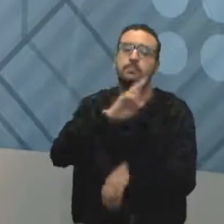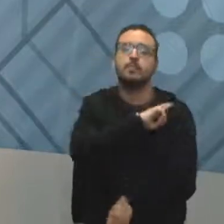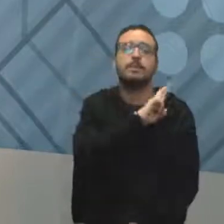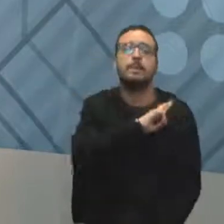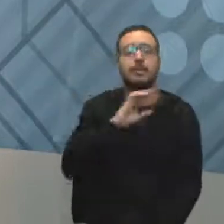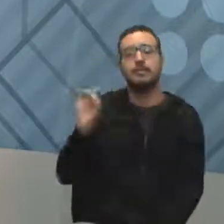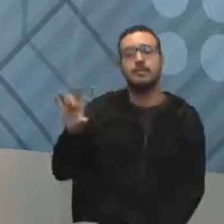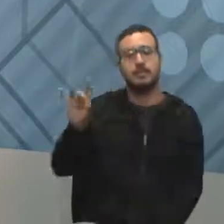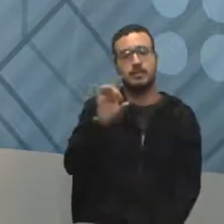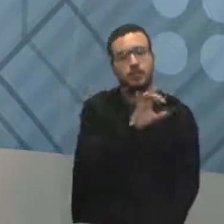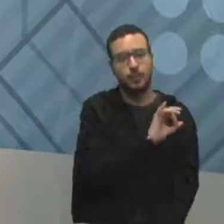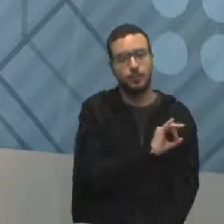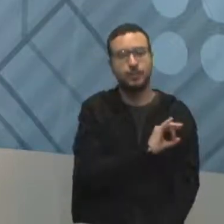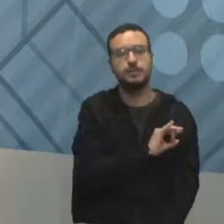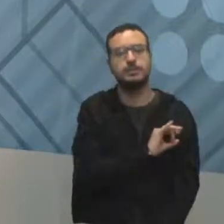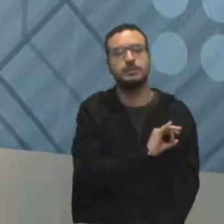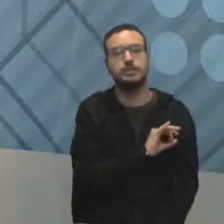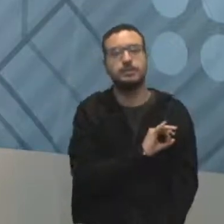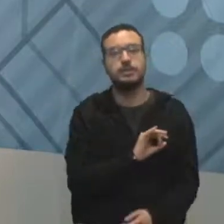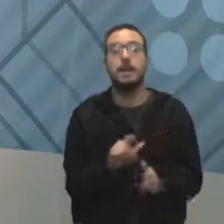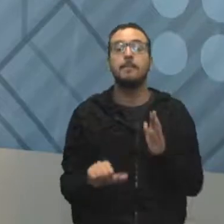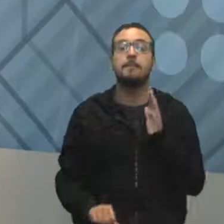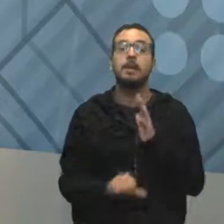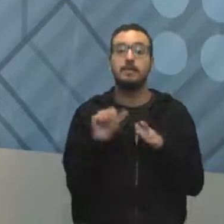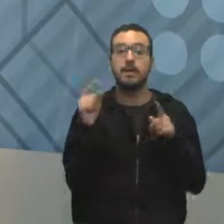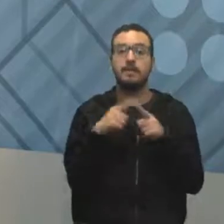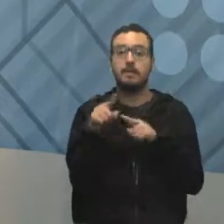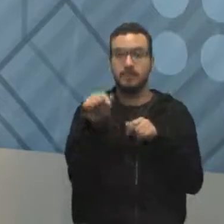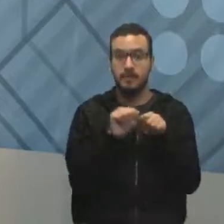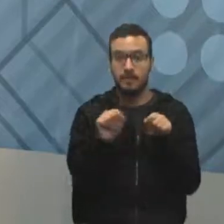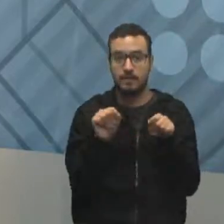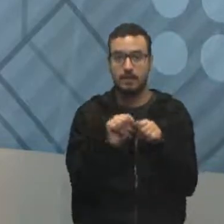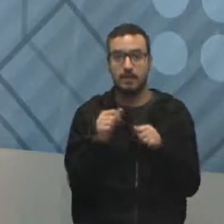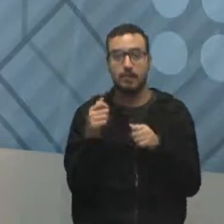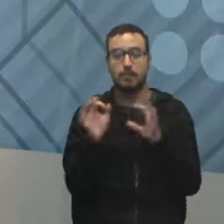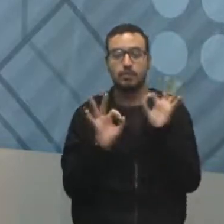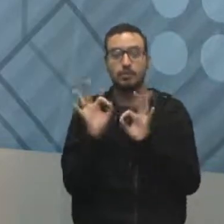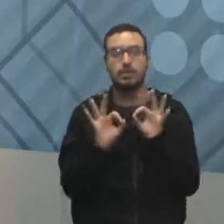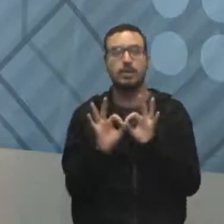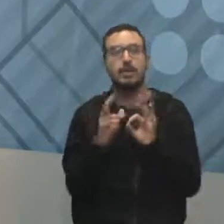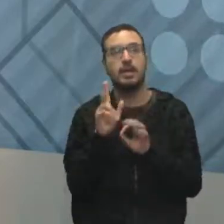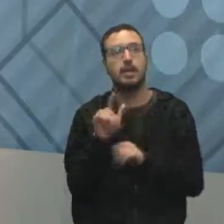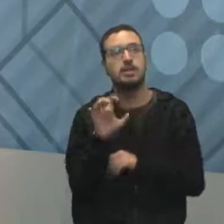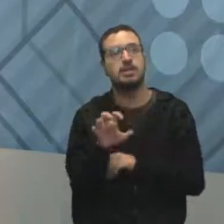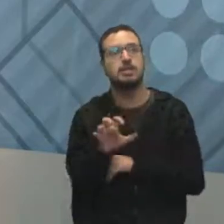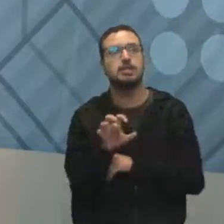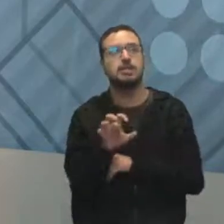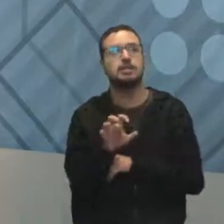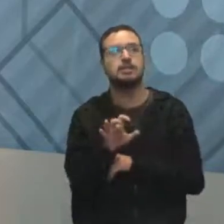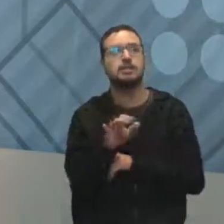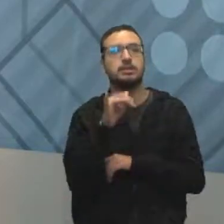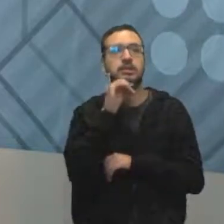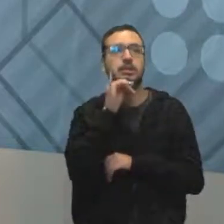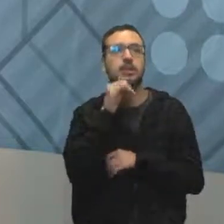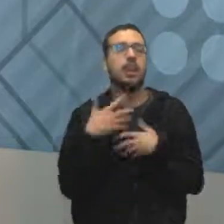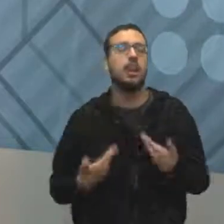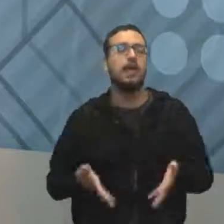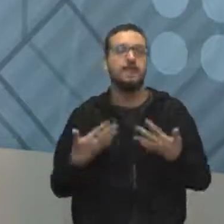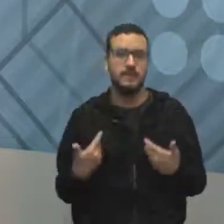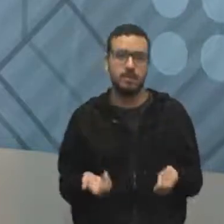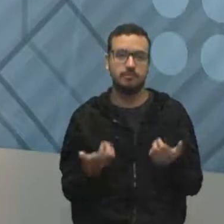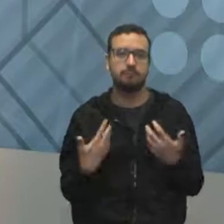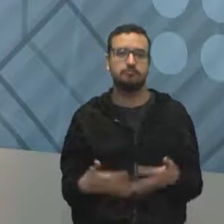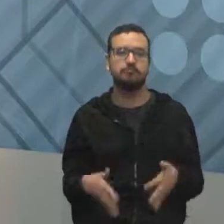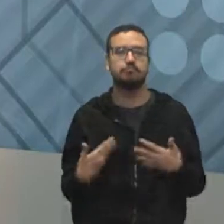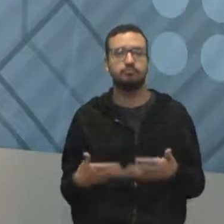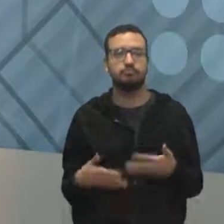tudo que vai ser feito. A primeira vez que você fizer um projeto, ele vai ficar assim, vamos chamar de leve, tá?